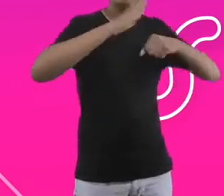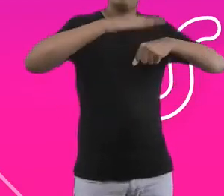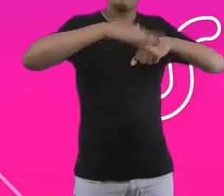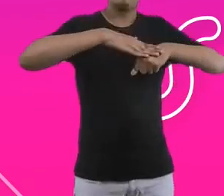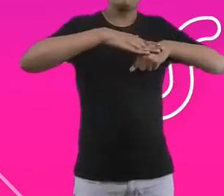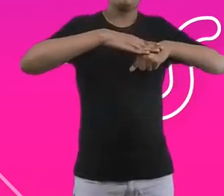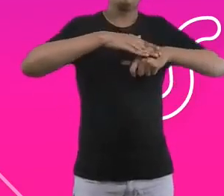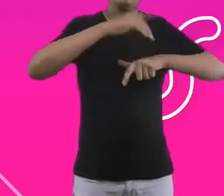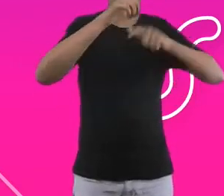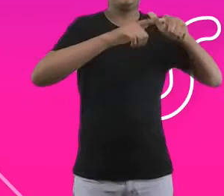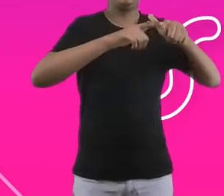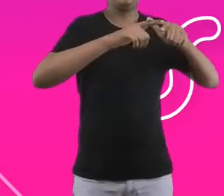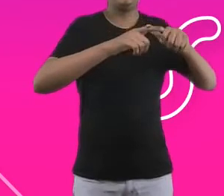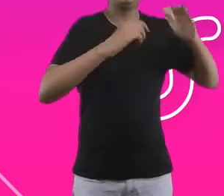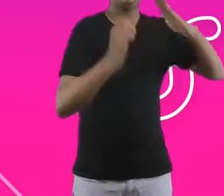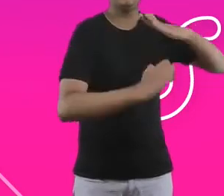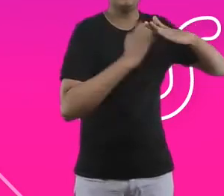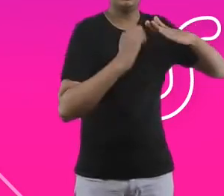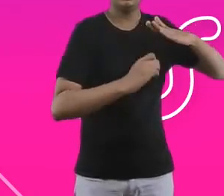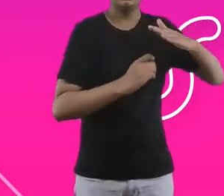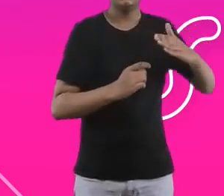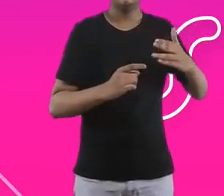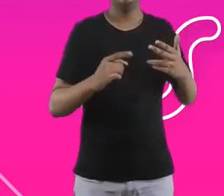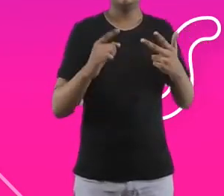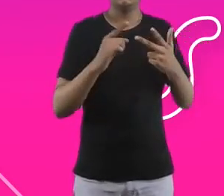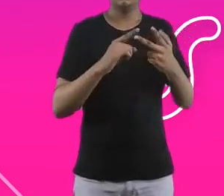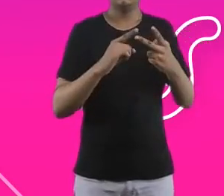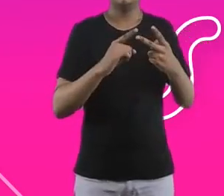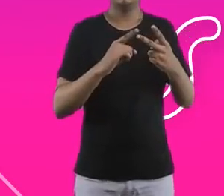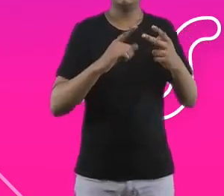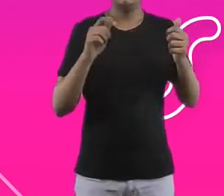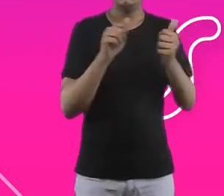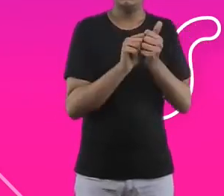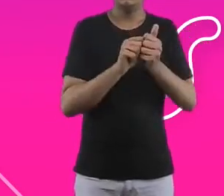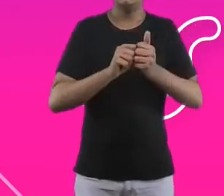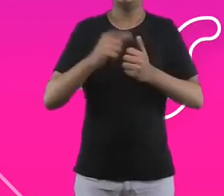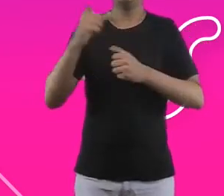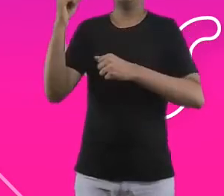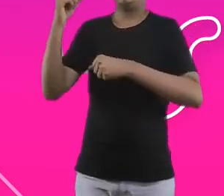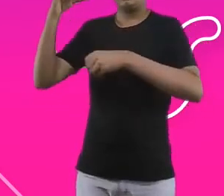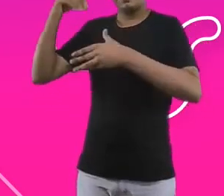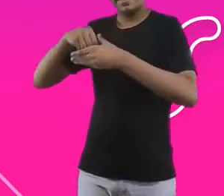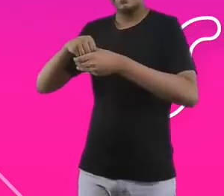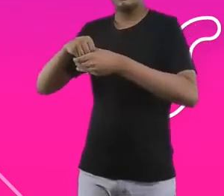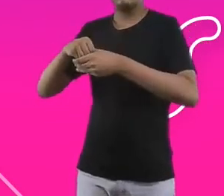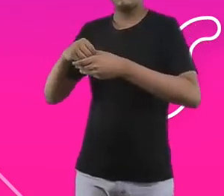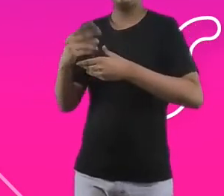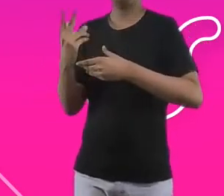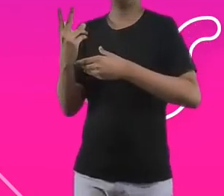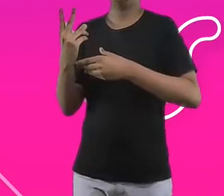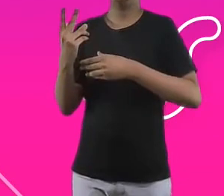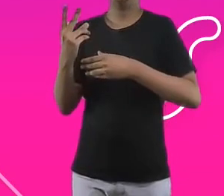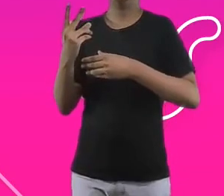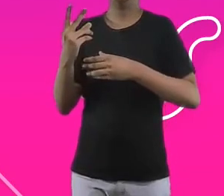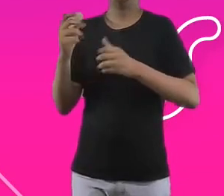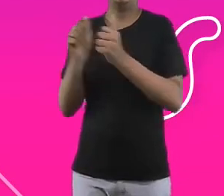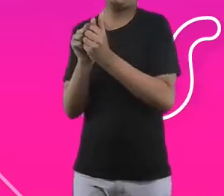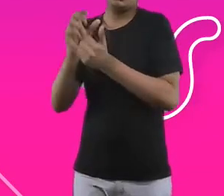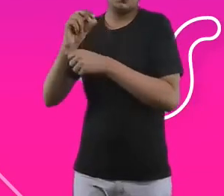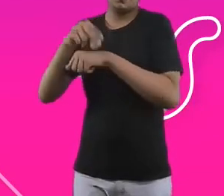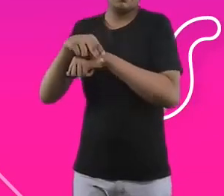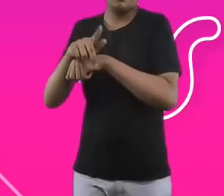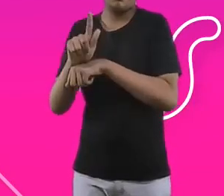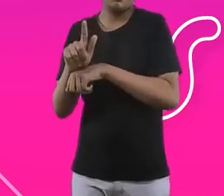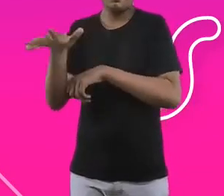ambienta. E no segundo ano, a gente faz todo um detalhamento de todas as áreas daquela organização social. E o nosso mentor,